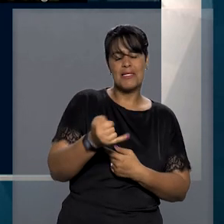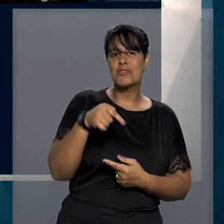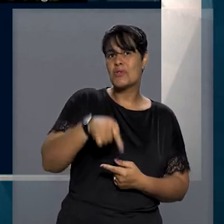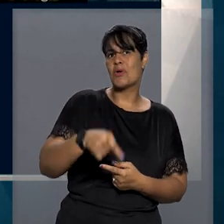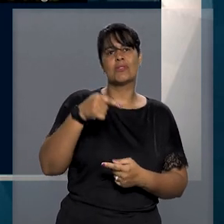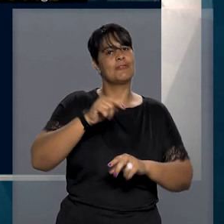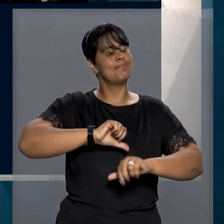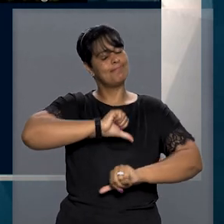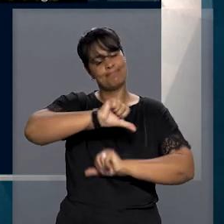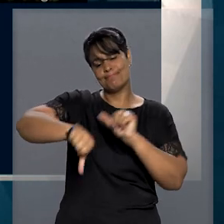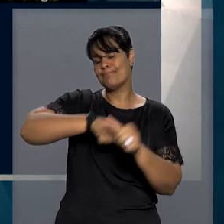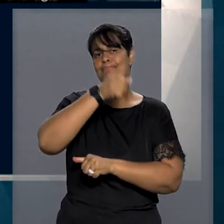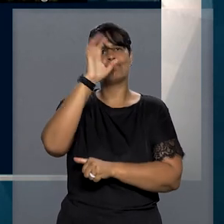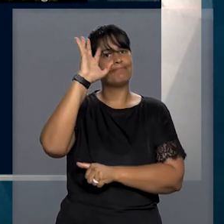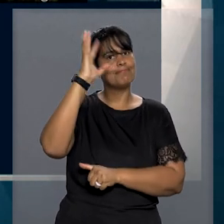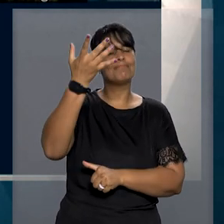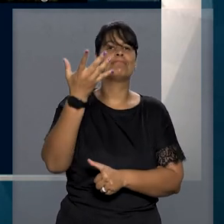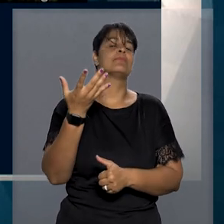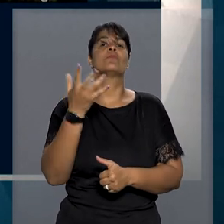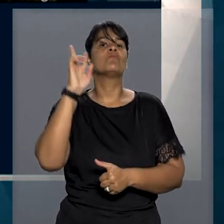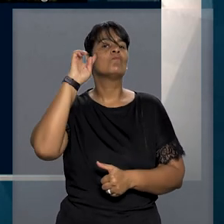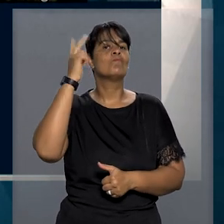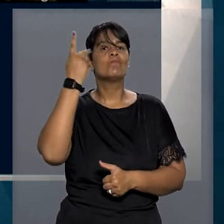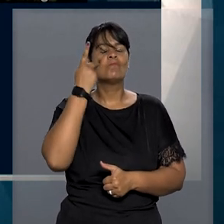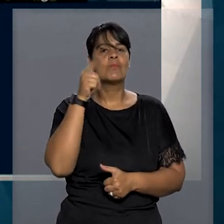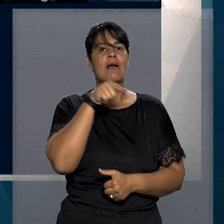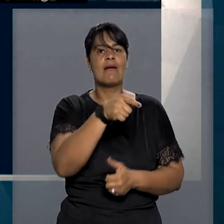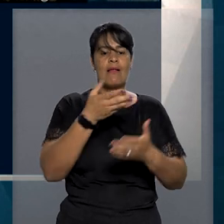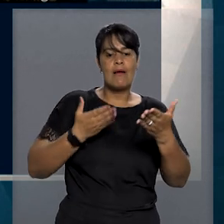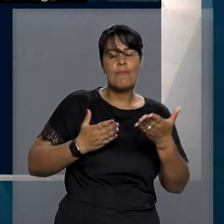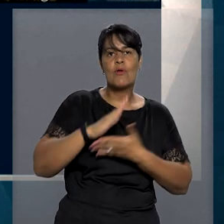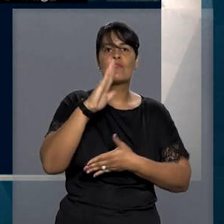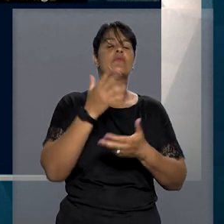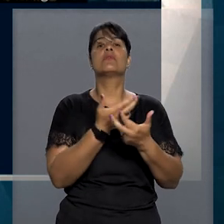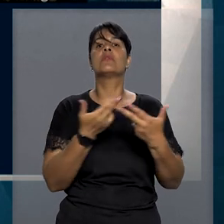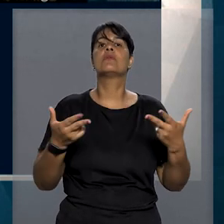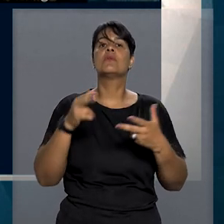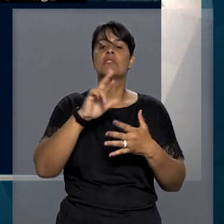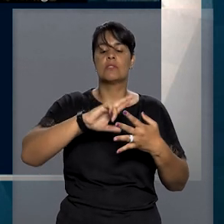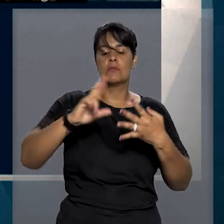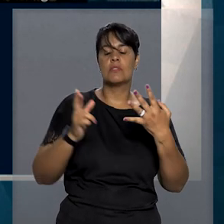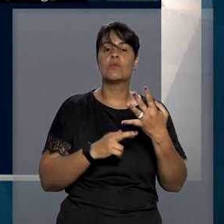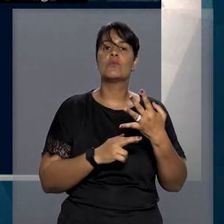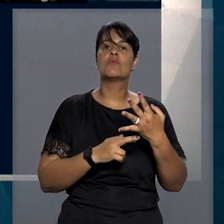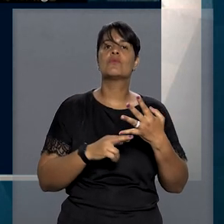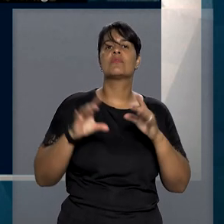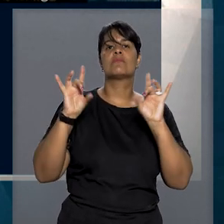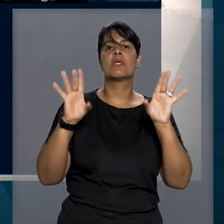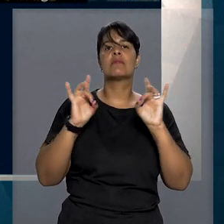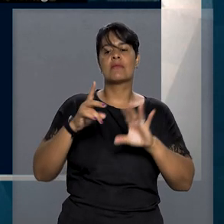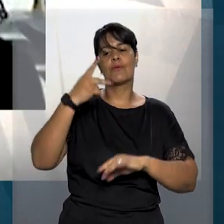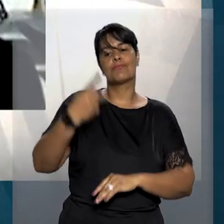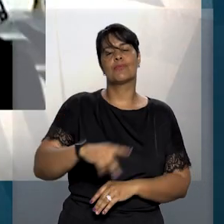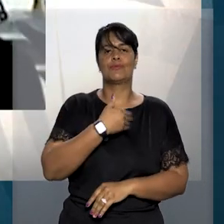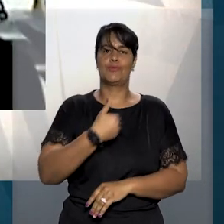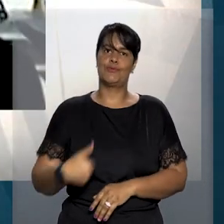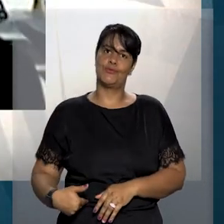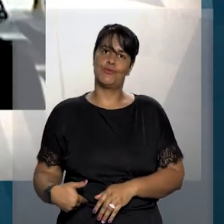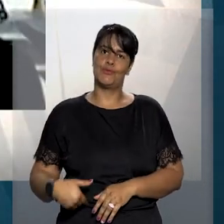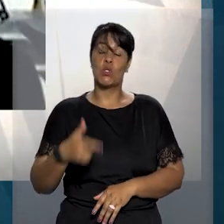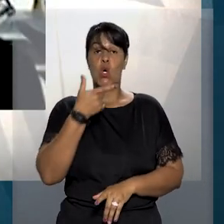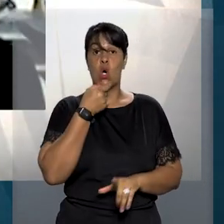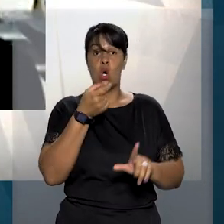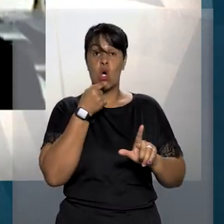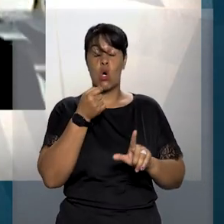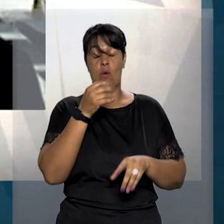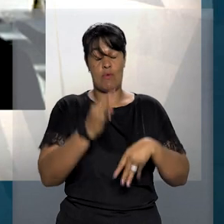afastou a indenização por danos materiais e, por unanimidade, deu parcial provimento ao Recurso Especial da União. O relator